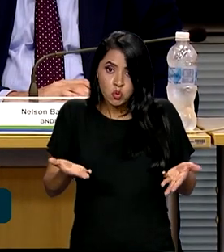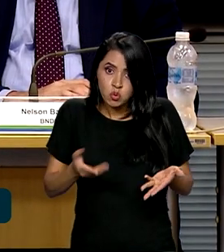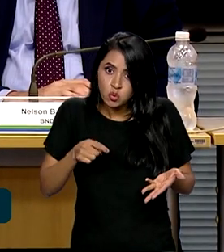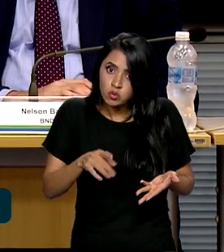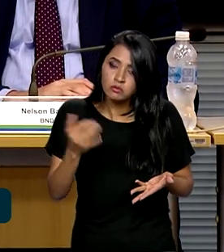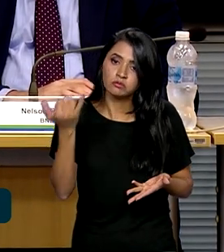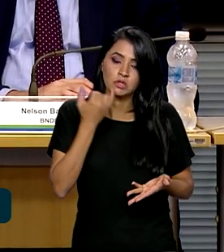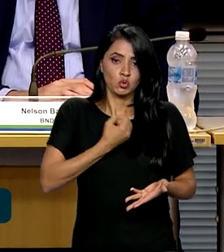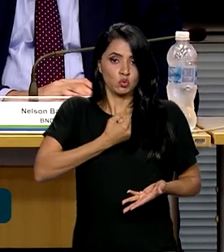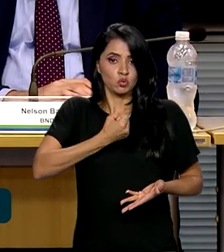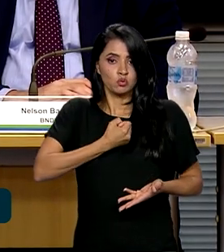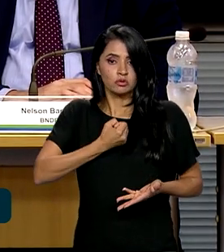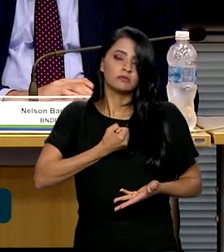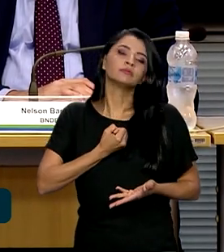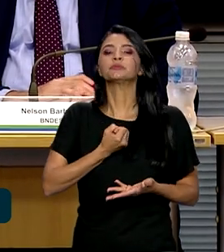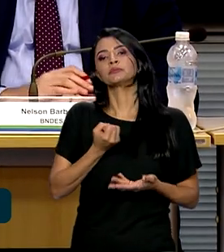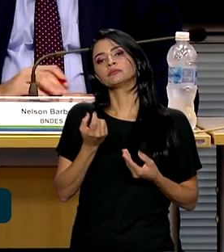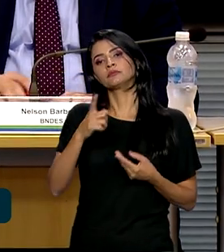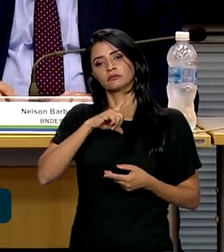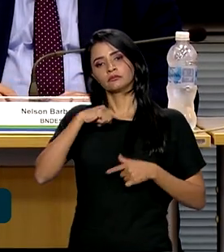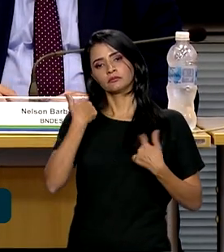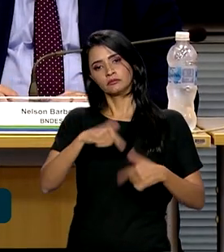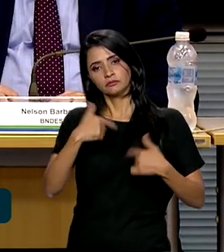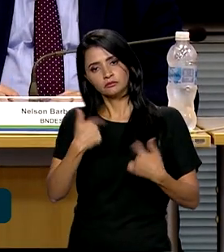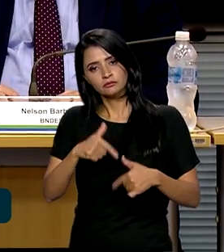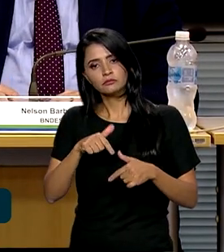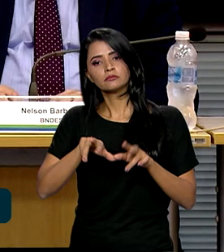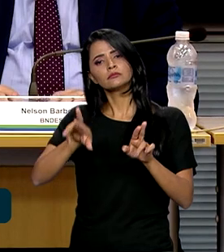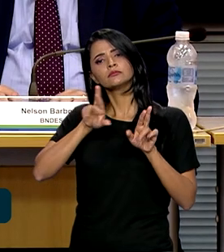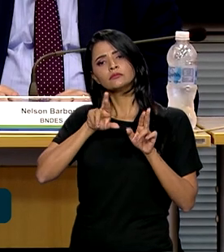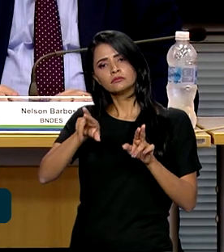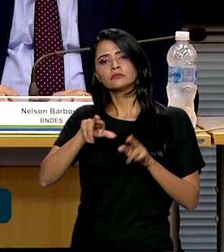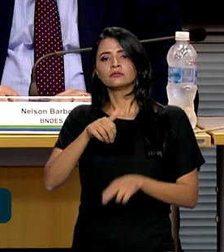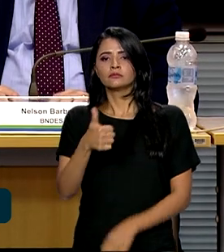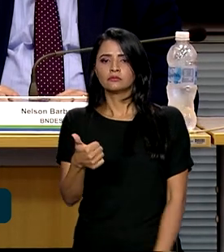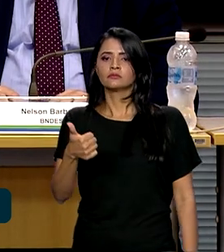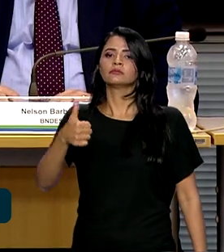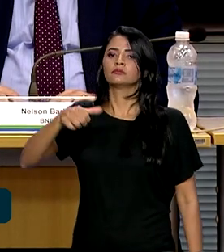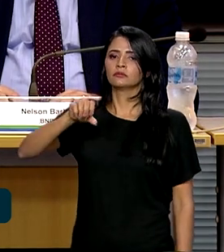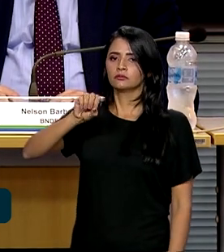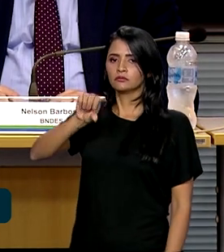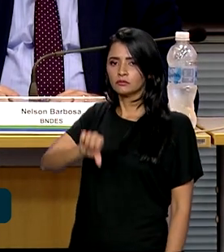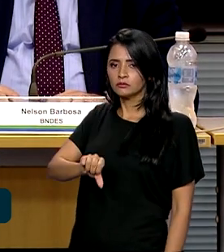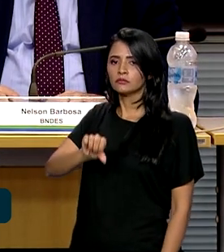nós estamos trabalhando com uma perspectiva de R 109 bilhões.